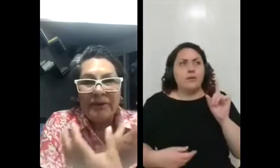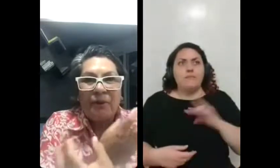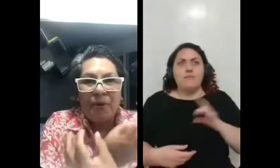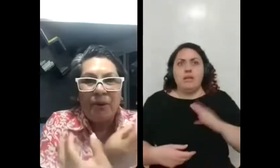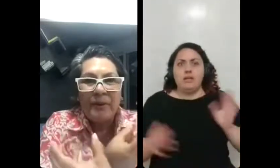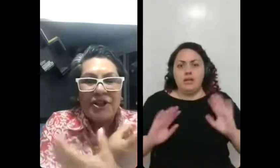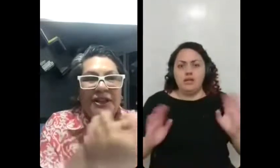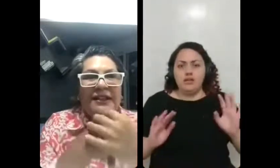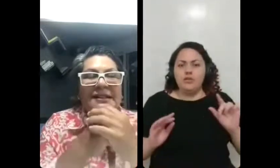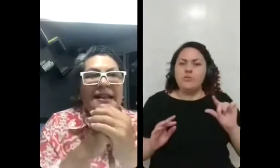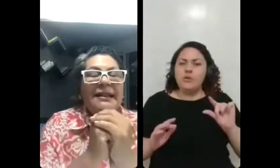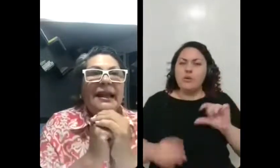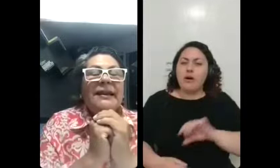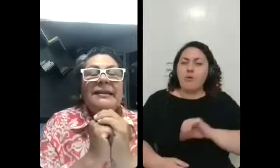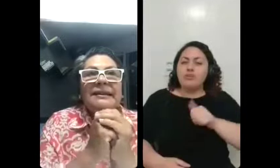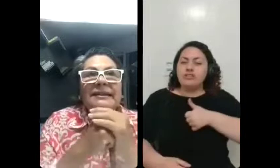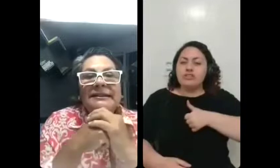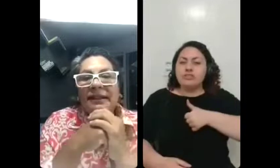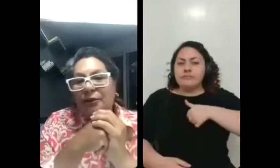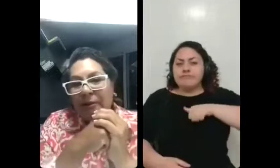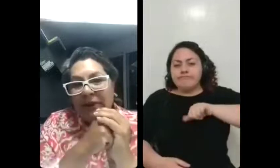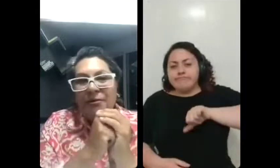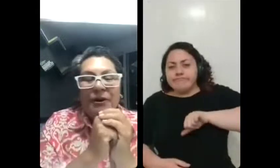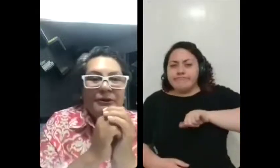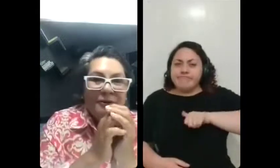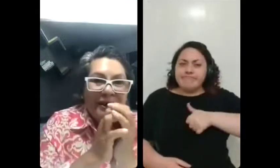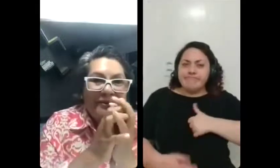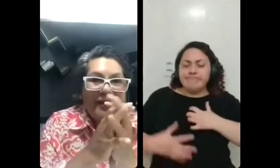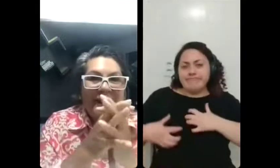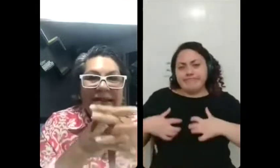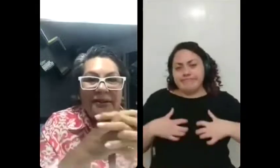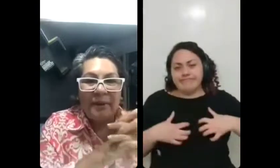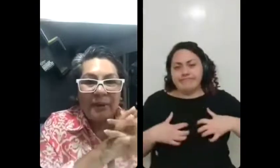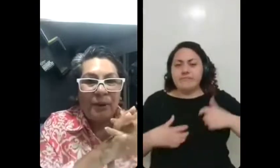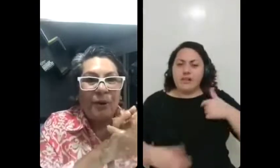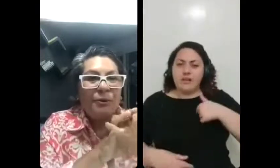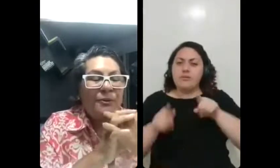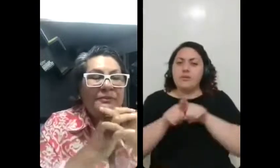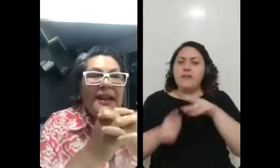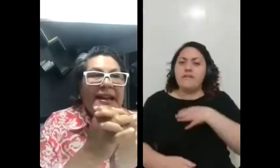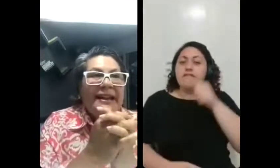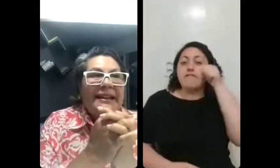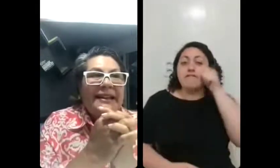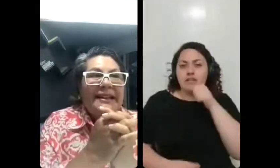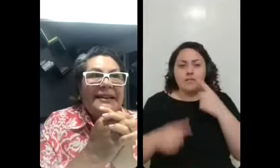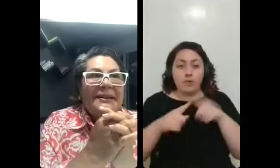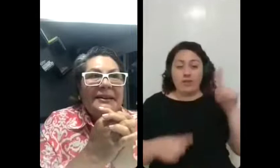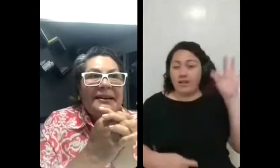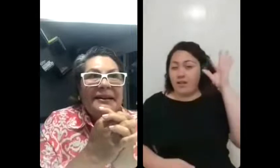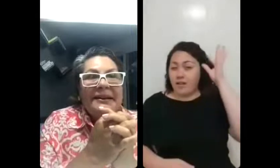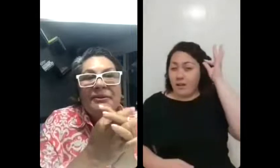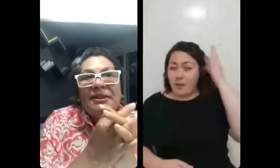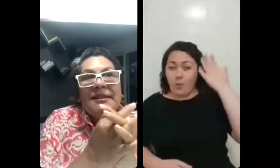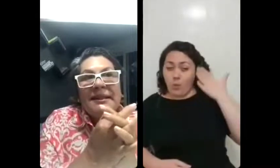ficou um pouco mexida, assim, tanto comigo quanto com minha filha que tinha um cabelo longo e